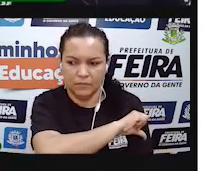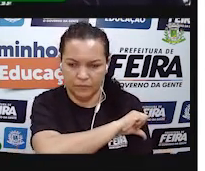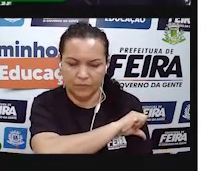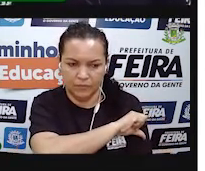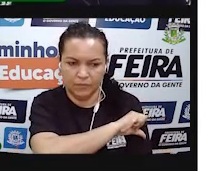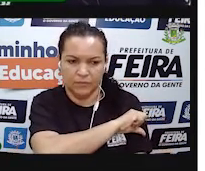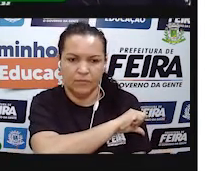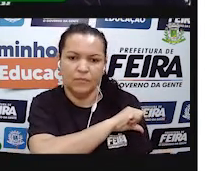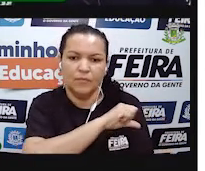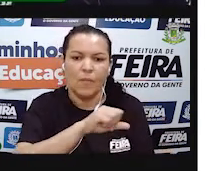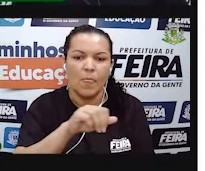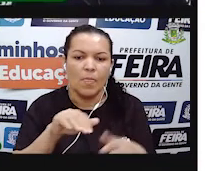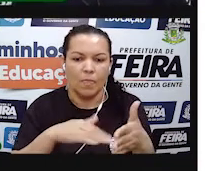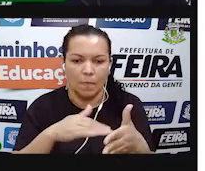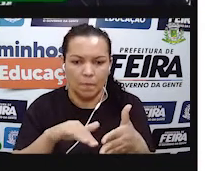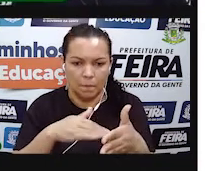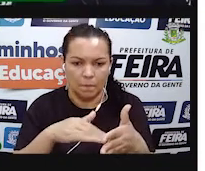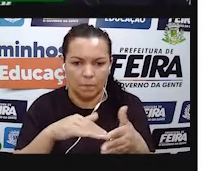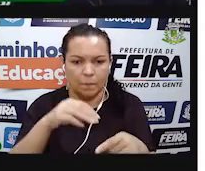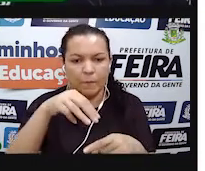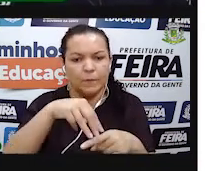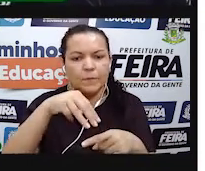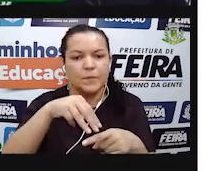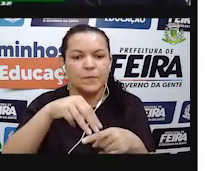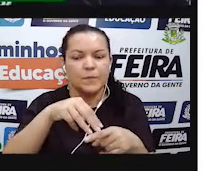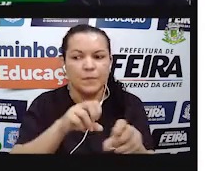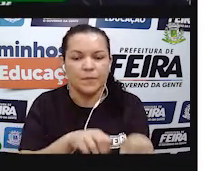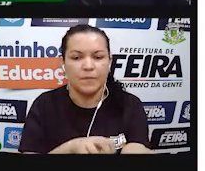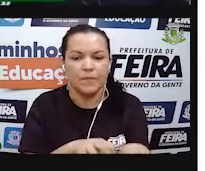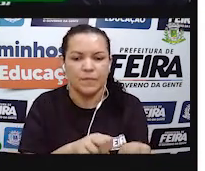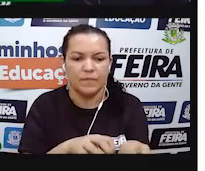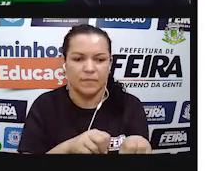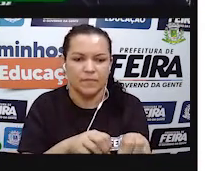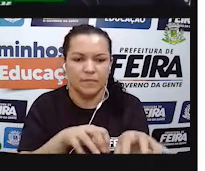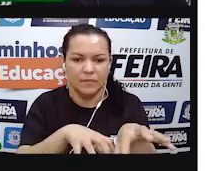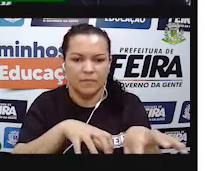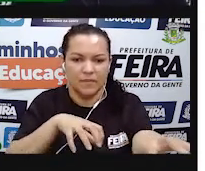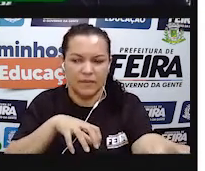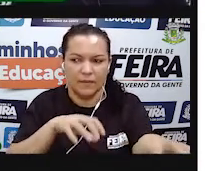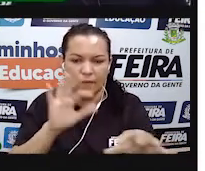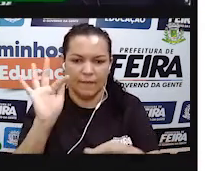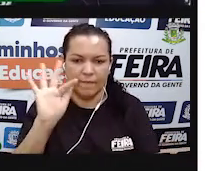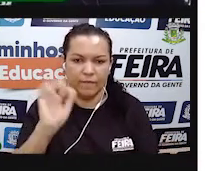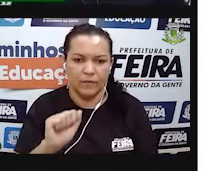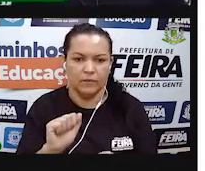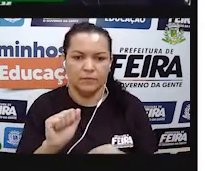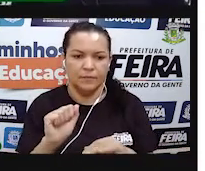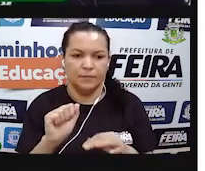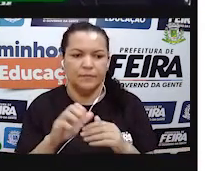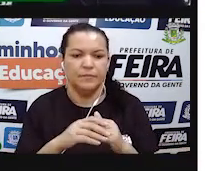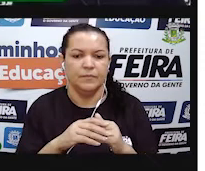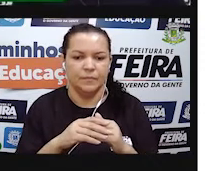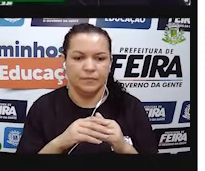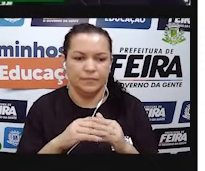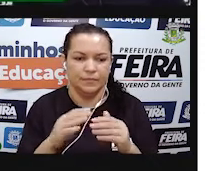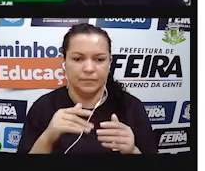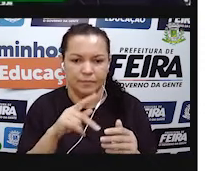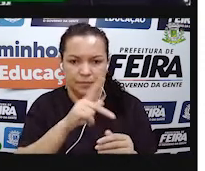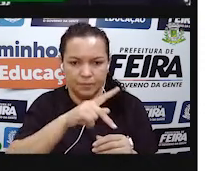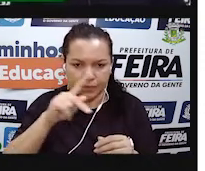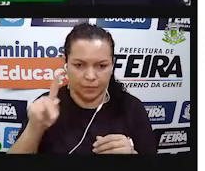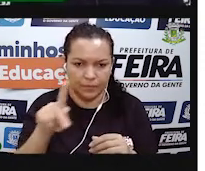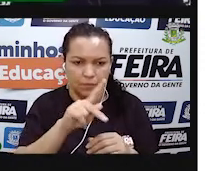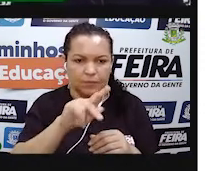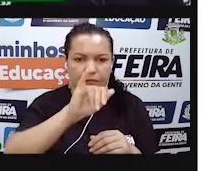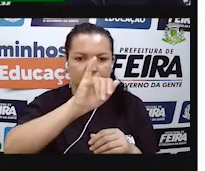matemática do oitavo e nono ano, promovida pela Secretaria Municipal de Ensino de Feira